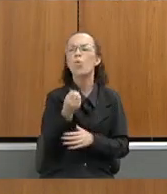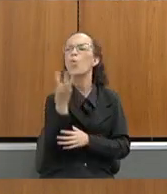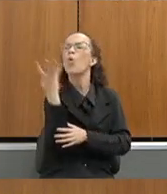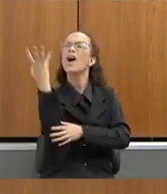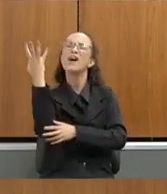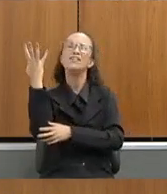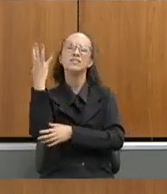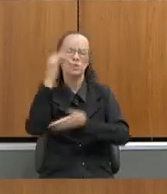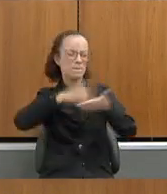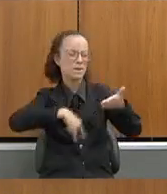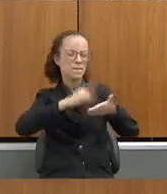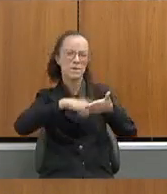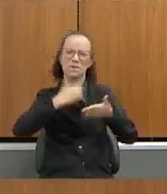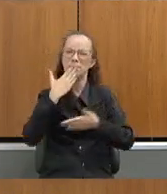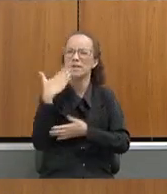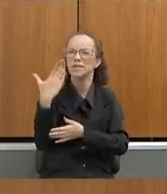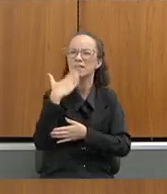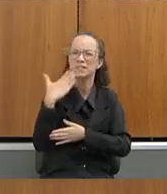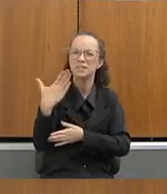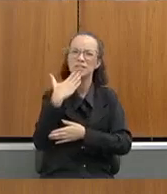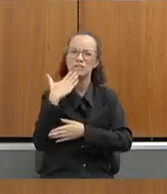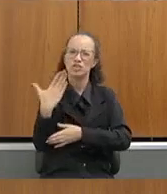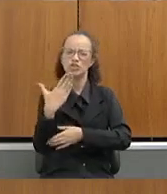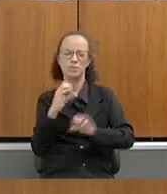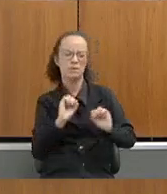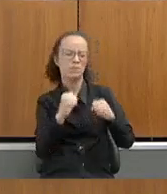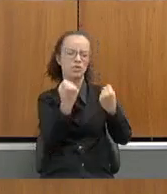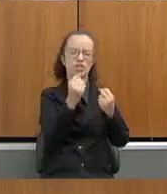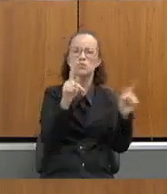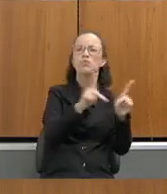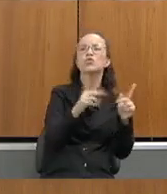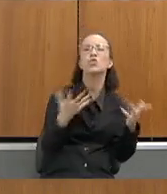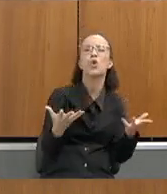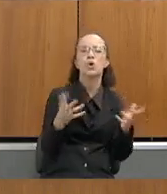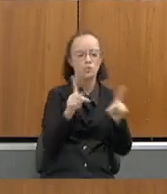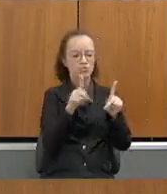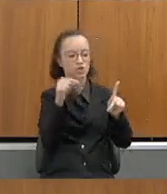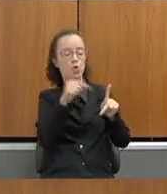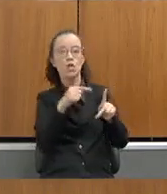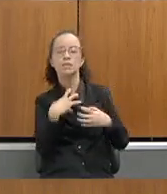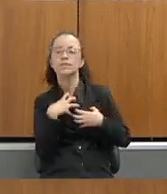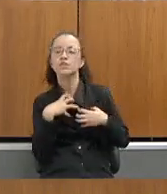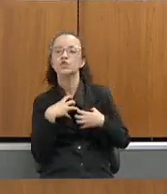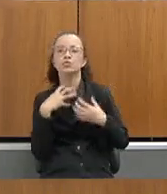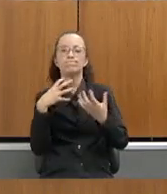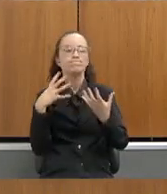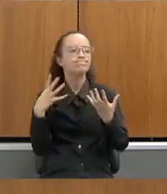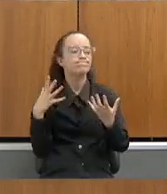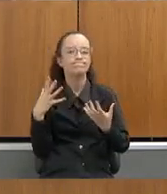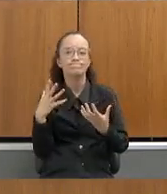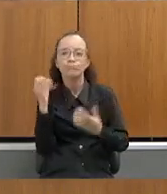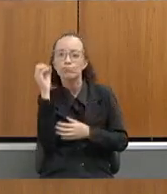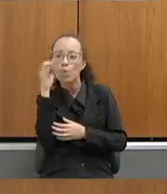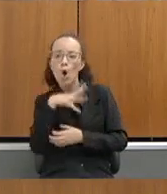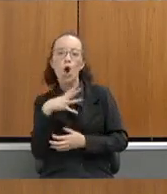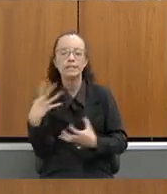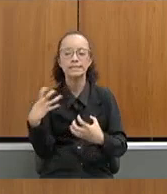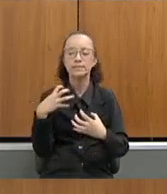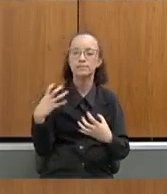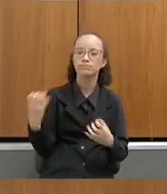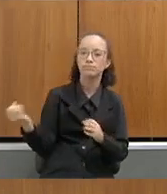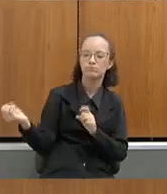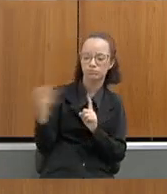eu fiz pedindo providências na proteção de professores. Professores que foram expostos, professores que foram chincalhados em grupos de WhatsApp,